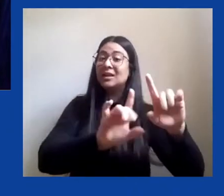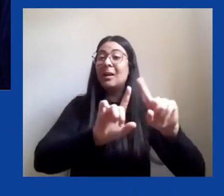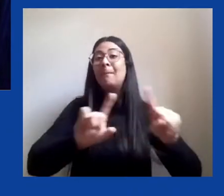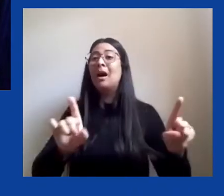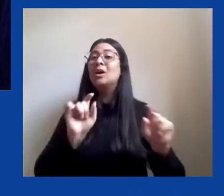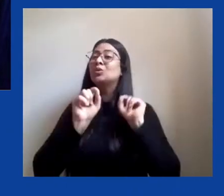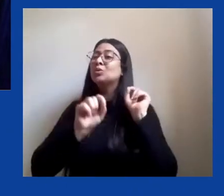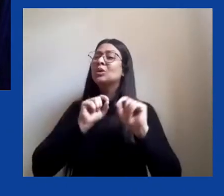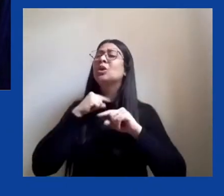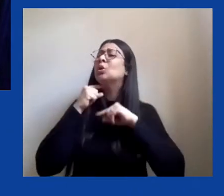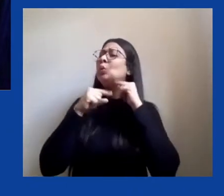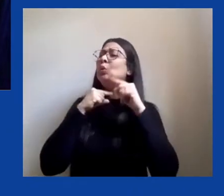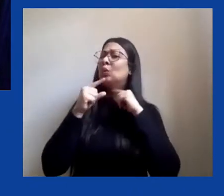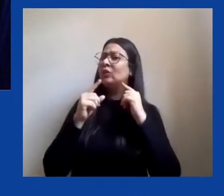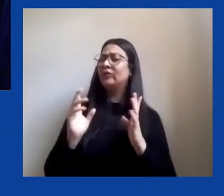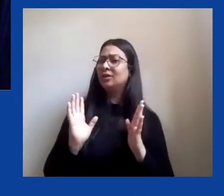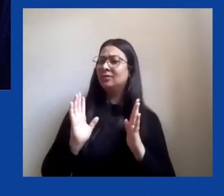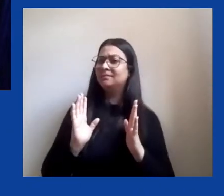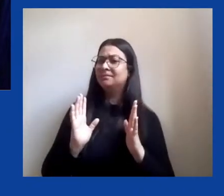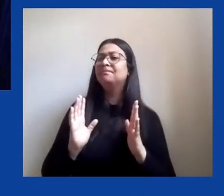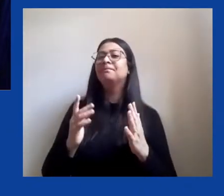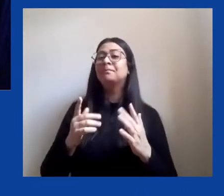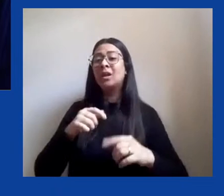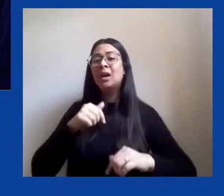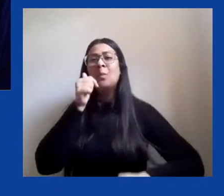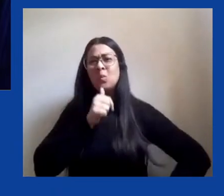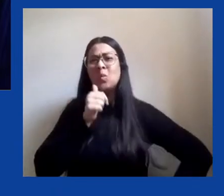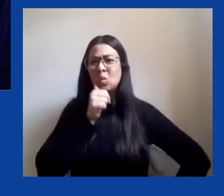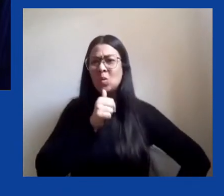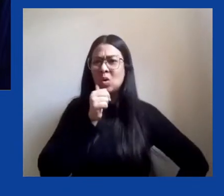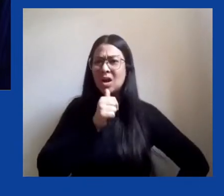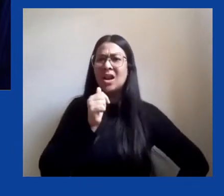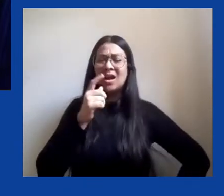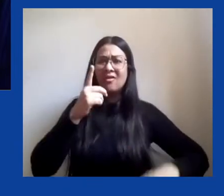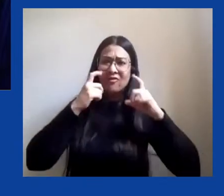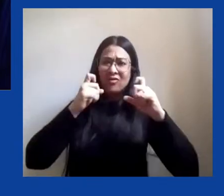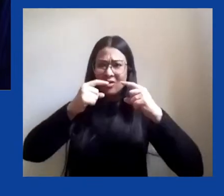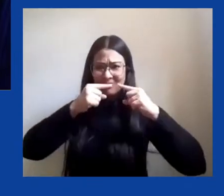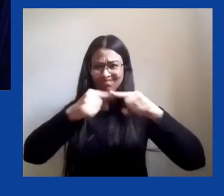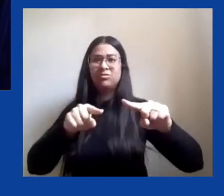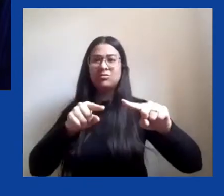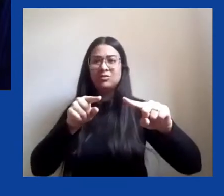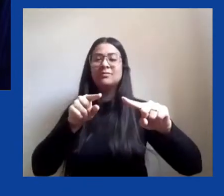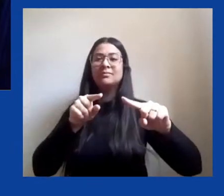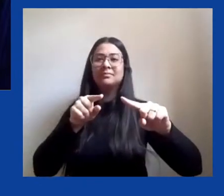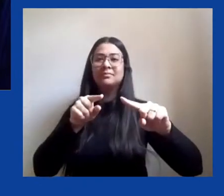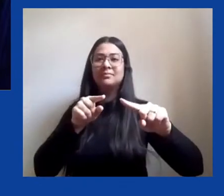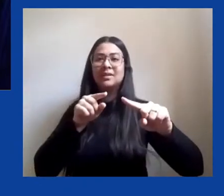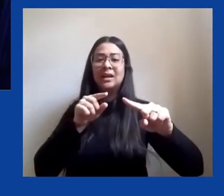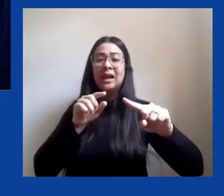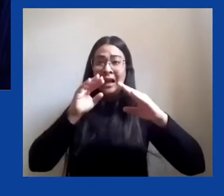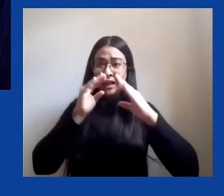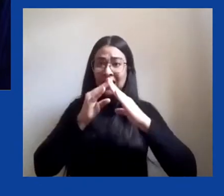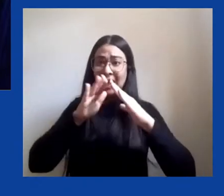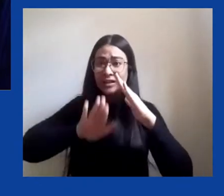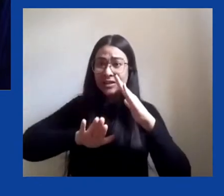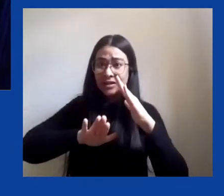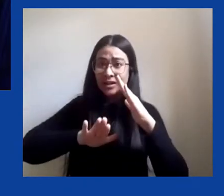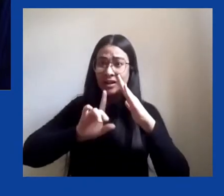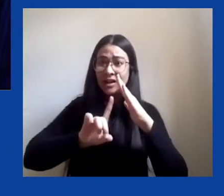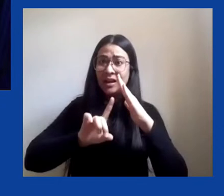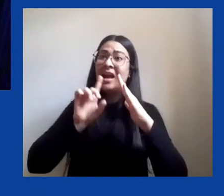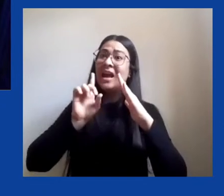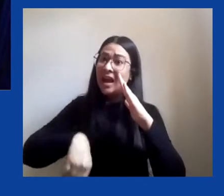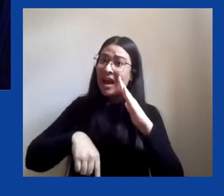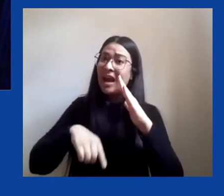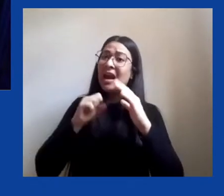é, para muitas mulheres vítimas de violência doméstica, ficar em casa é sinônimo de